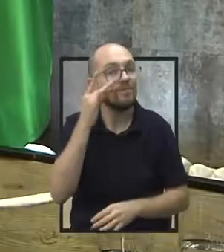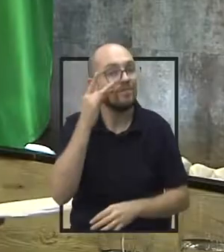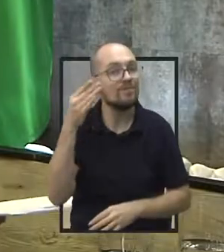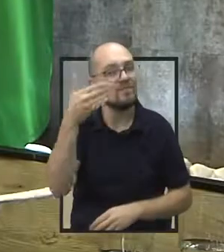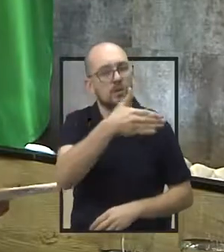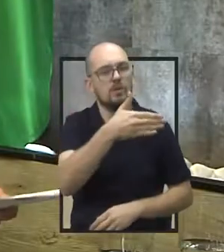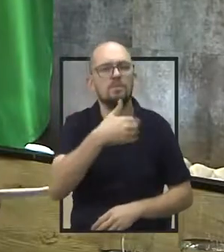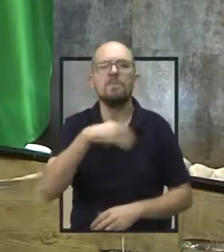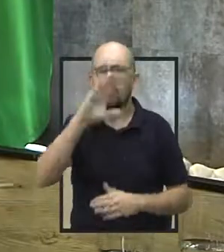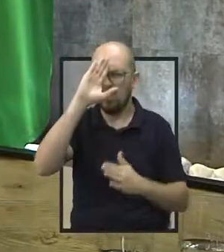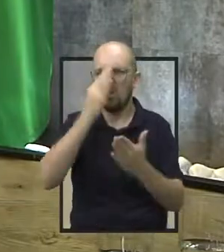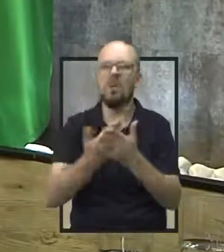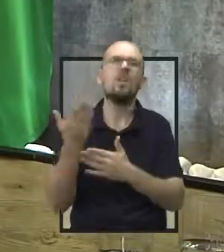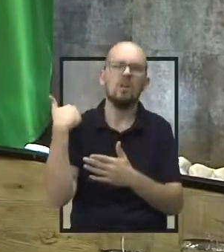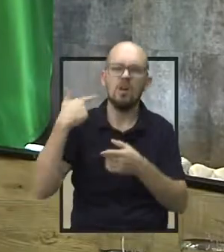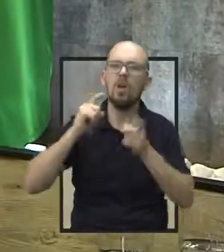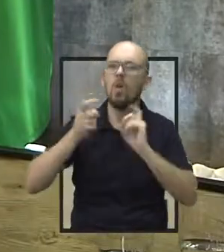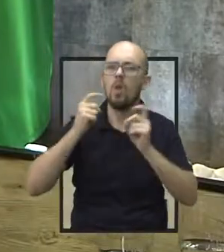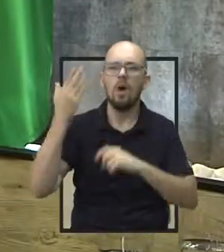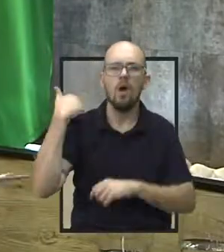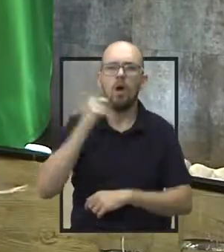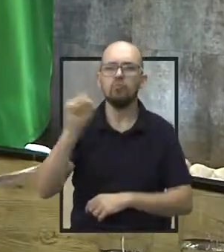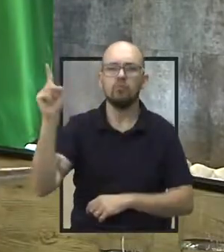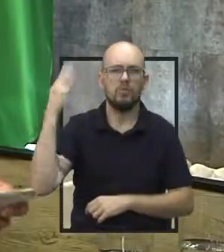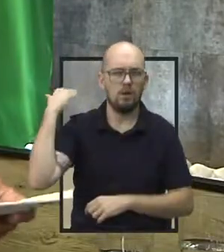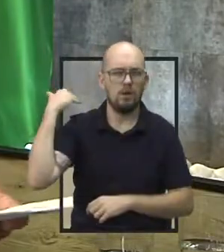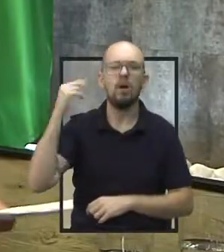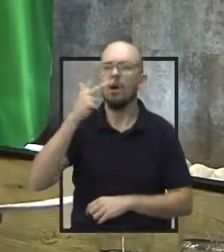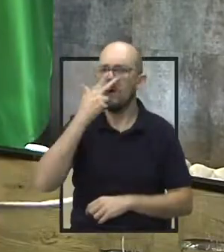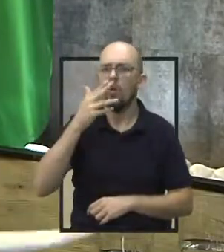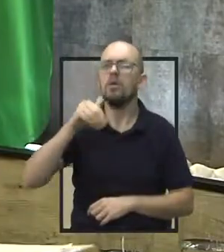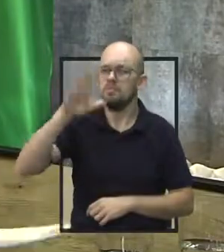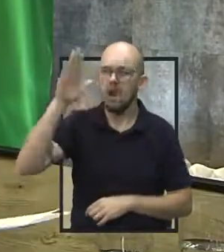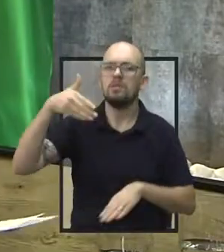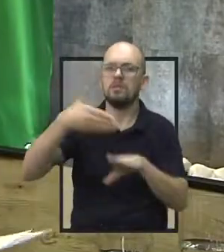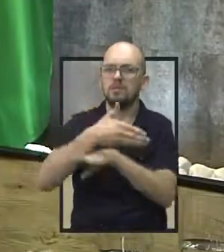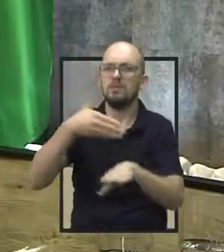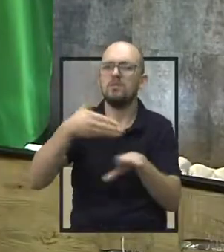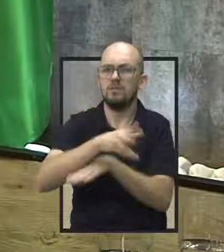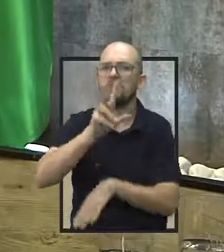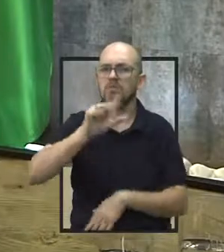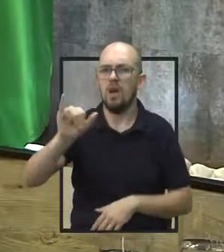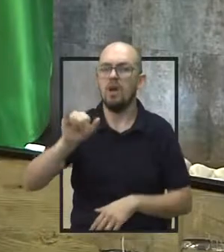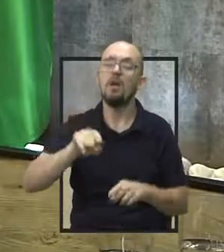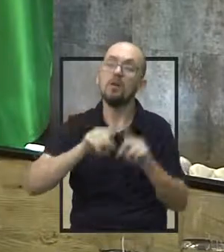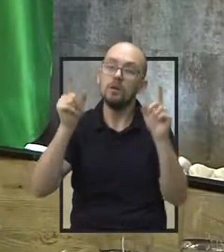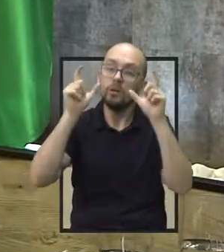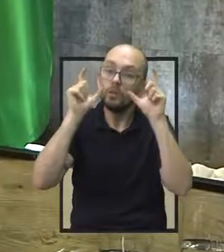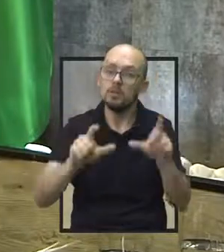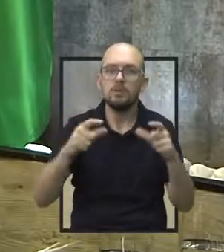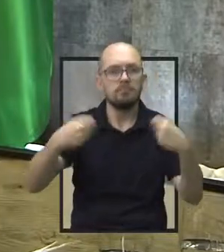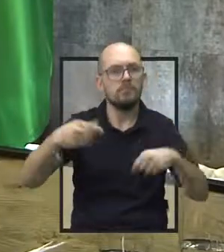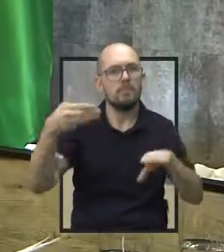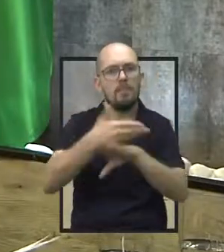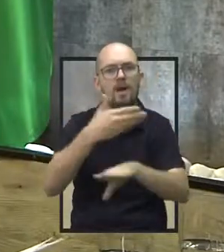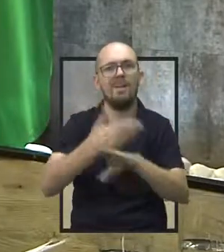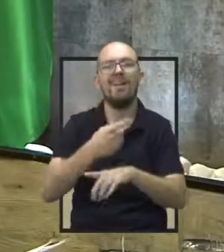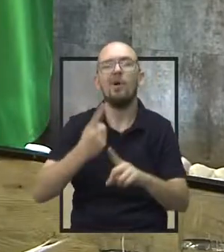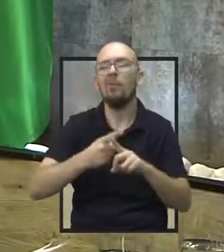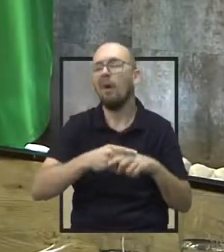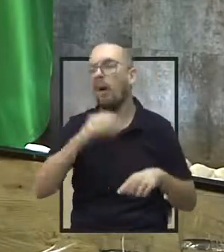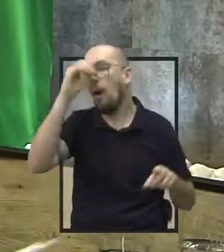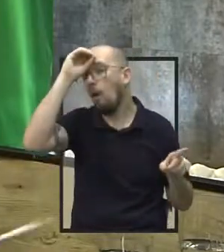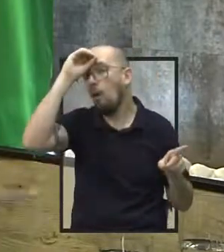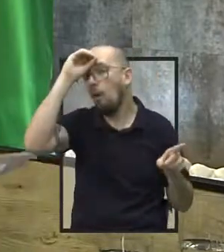que depois dessa conversa que nós tivemos na última sessão de Câmara, eles vão participar mais. Mas é interessante que participem, porque não sei que na